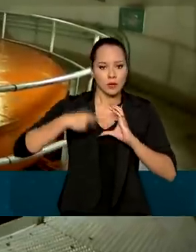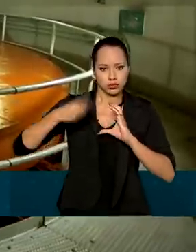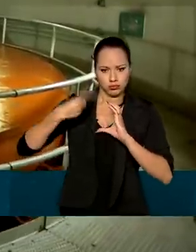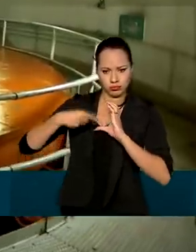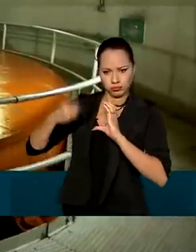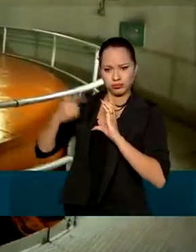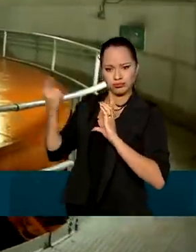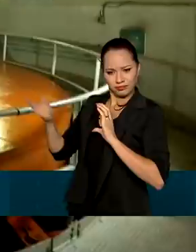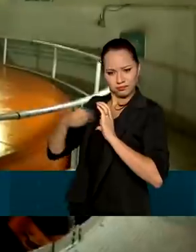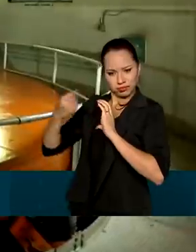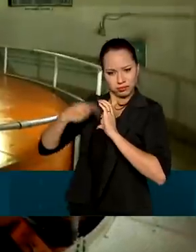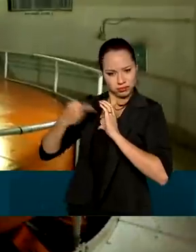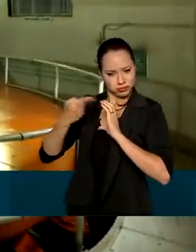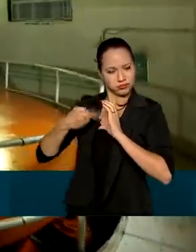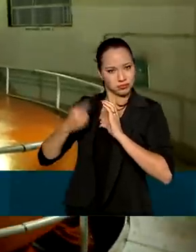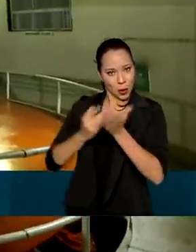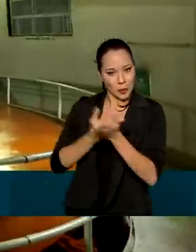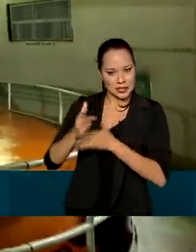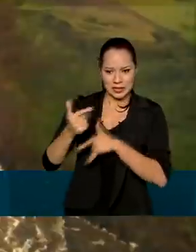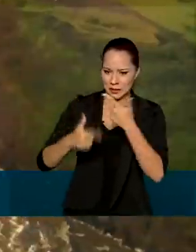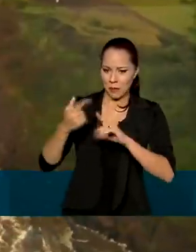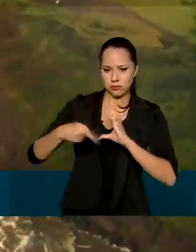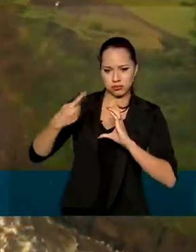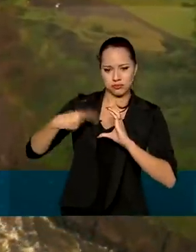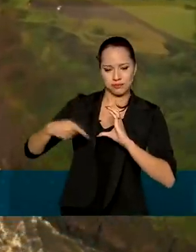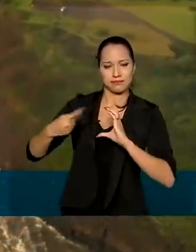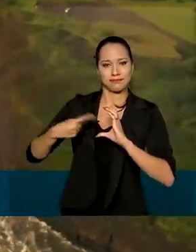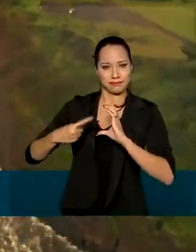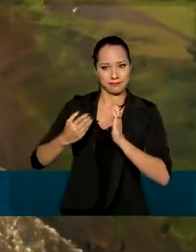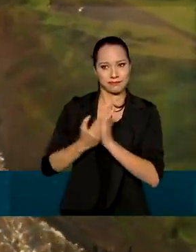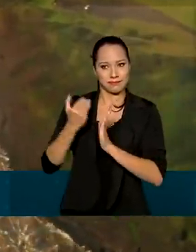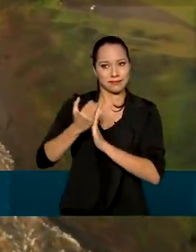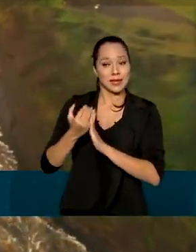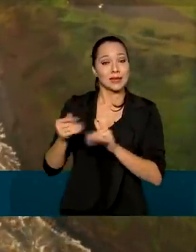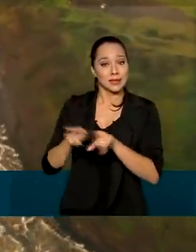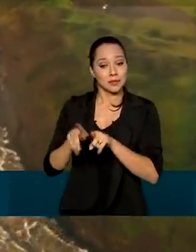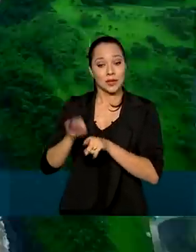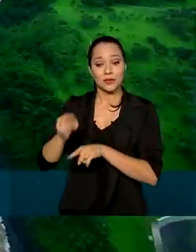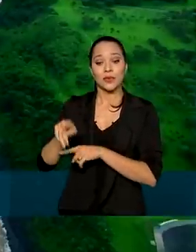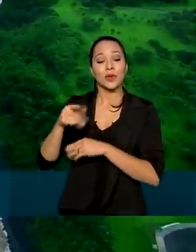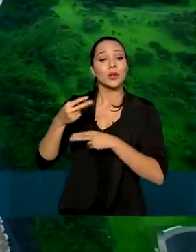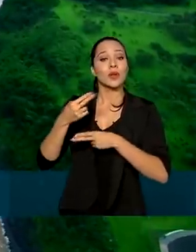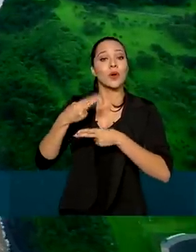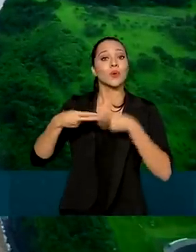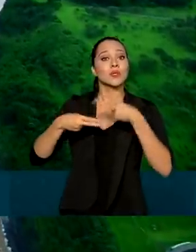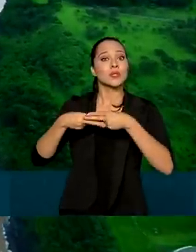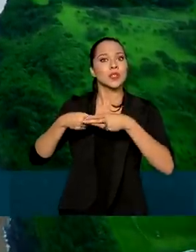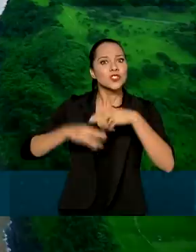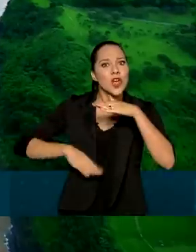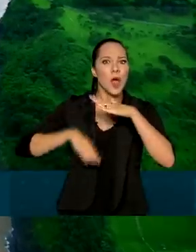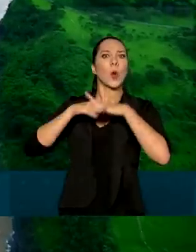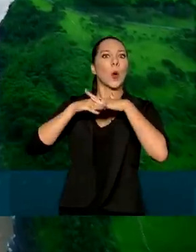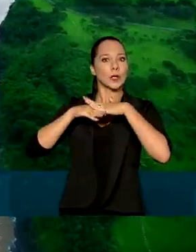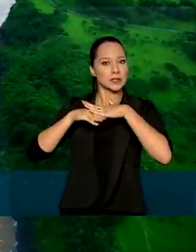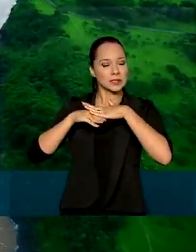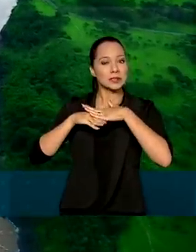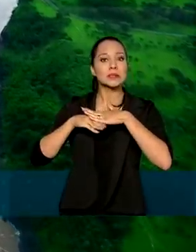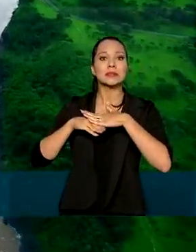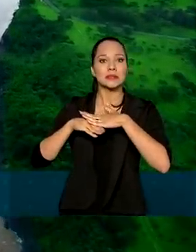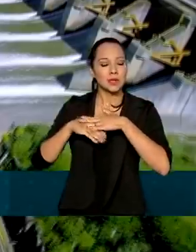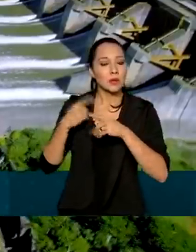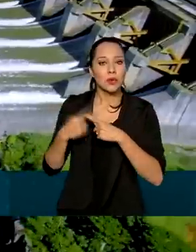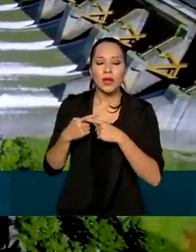fossem sendo colocadas em operação, e é chamado, inclusive, de uma usina de recordes, porque por